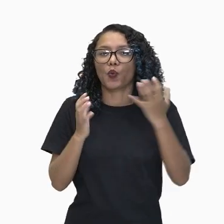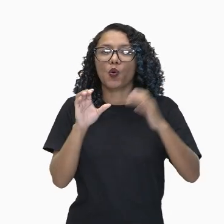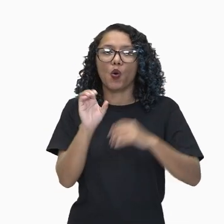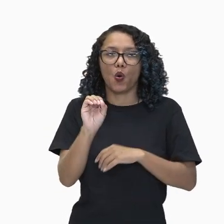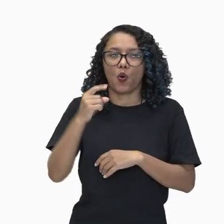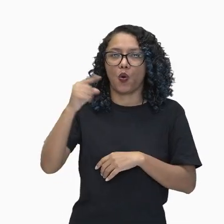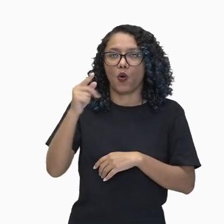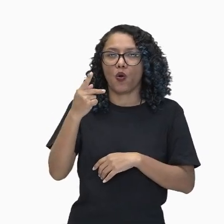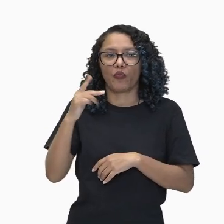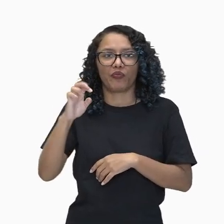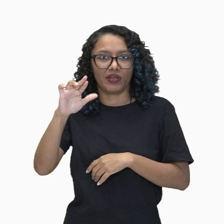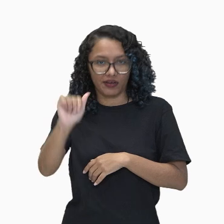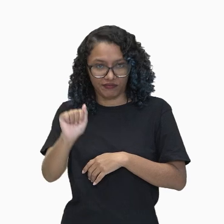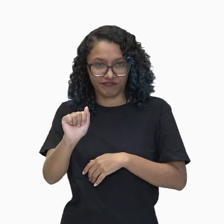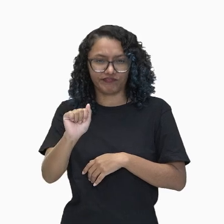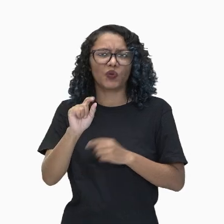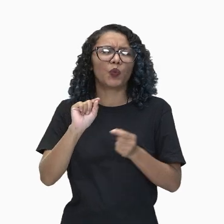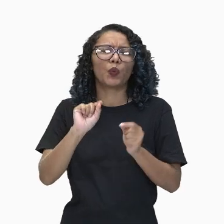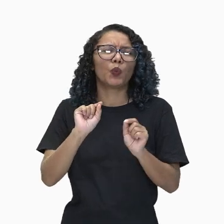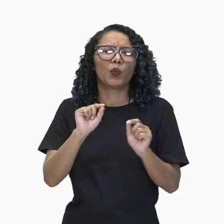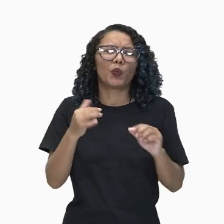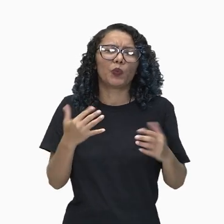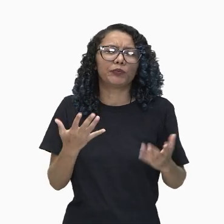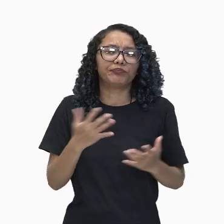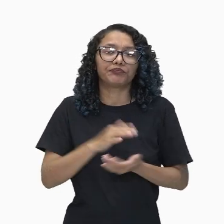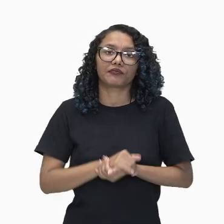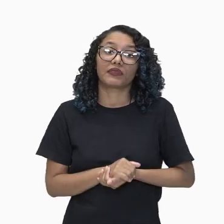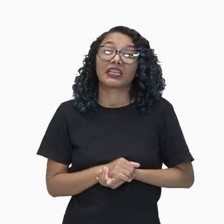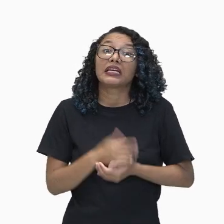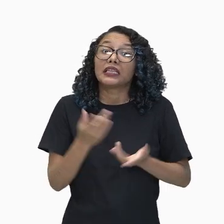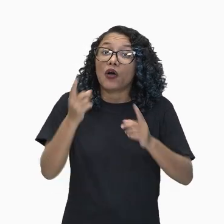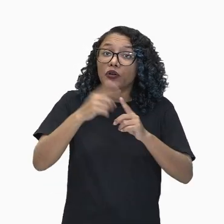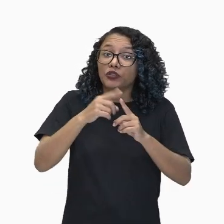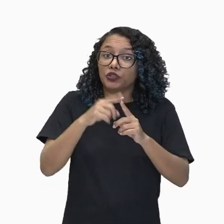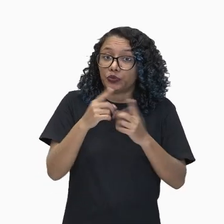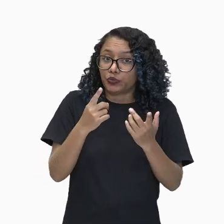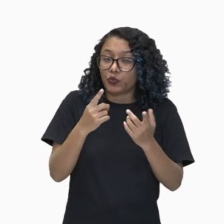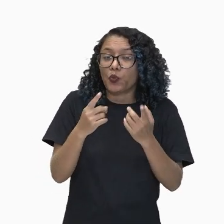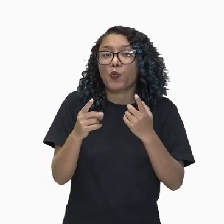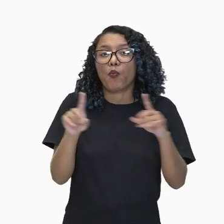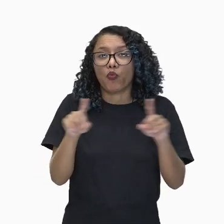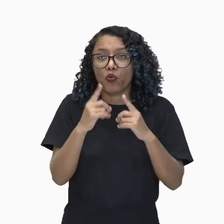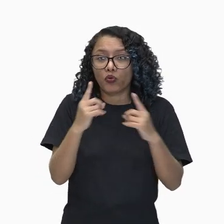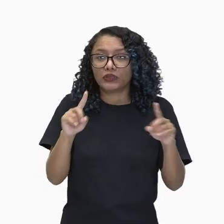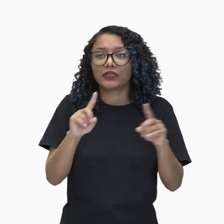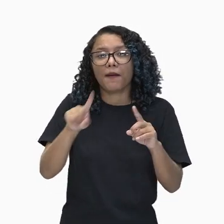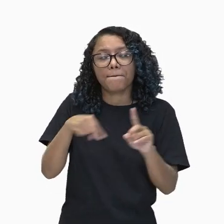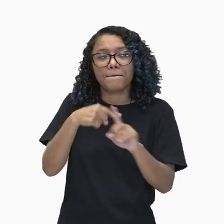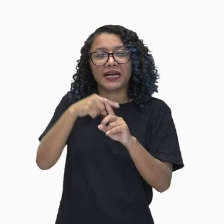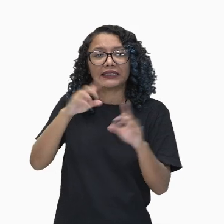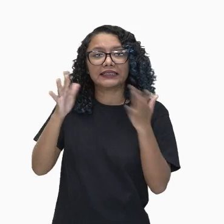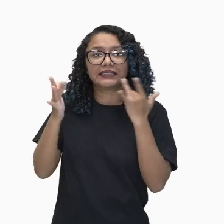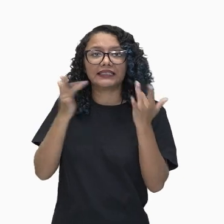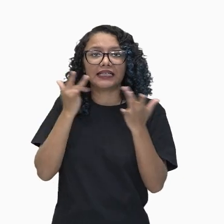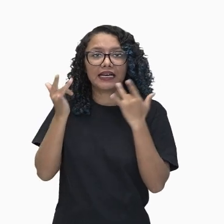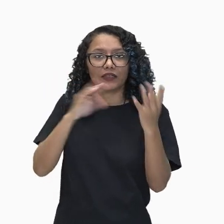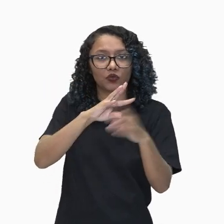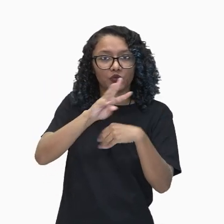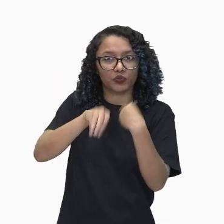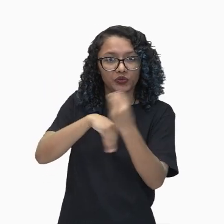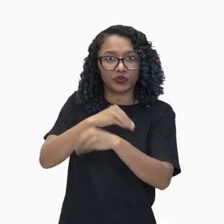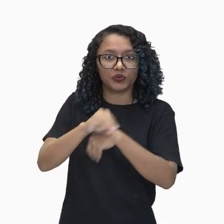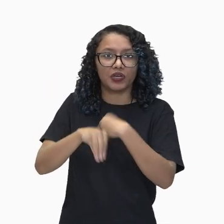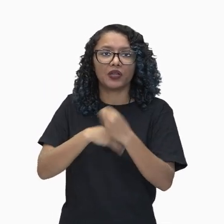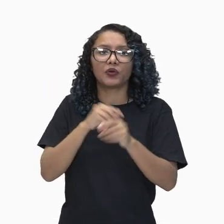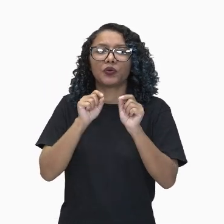Bem, a ópera é um gênero de música teatral, em que uma ação